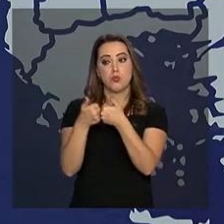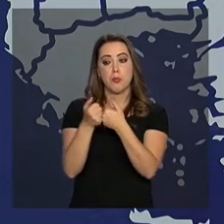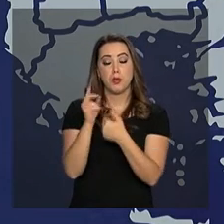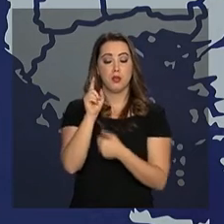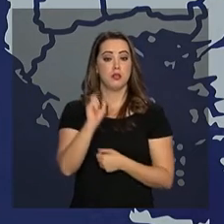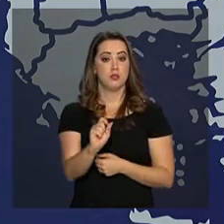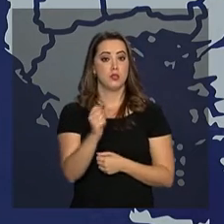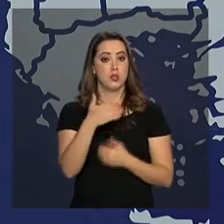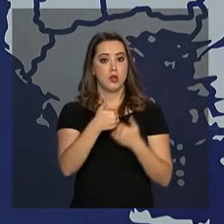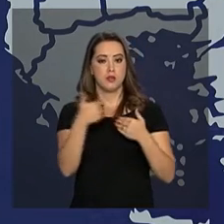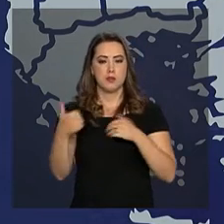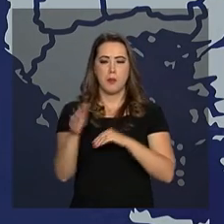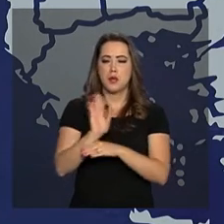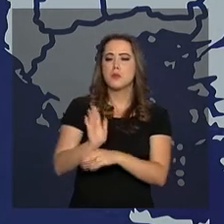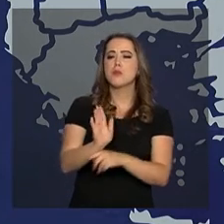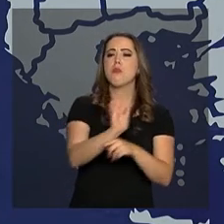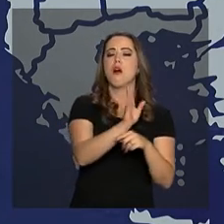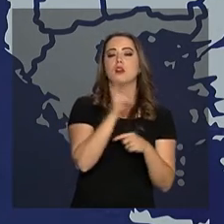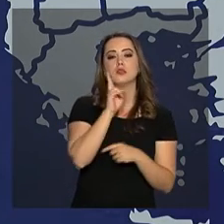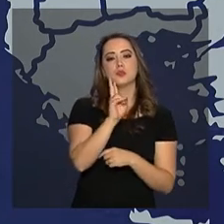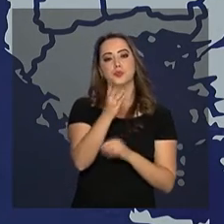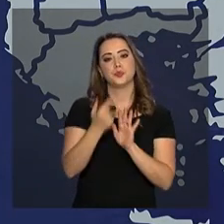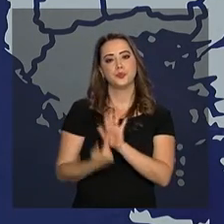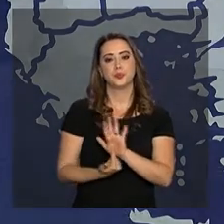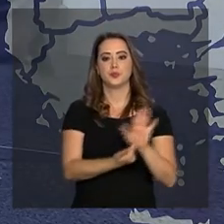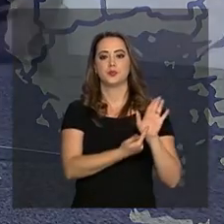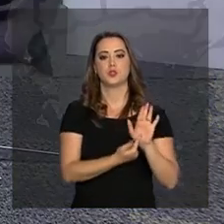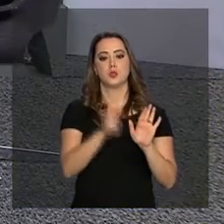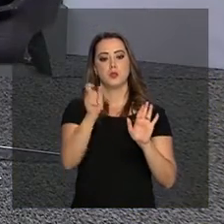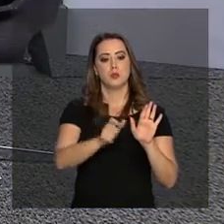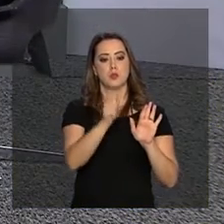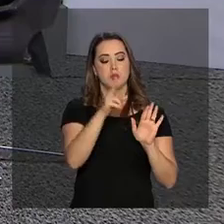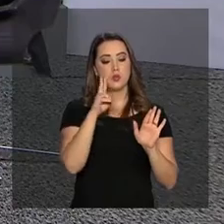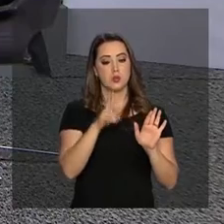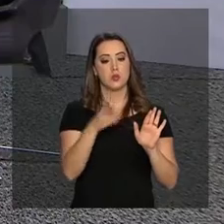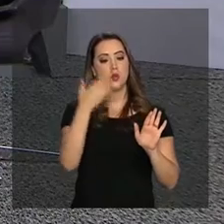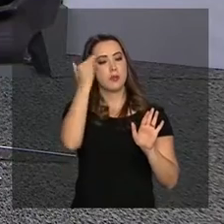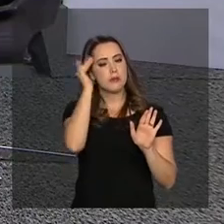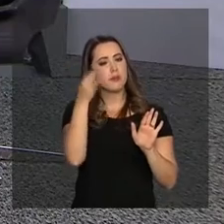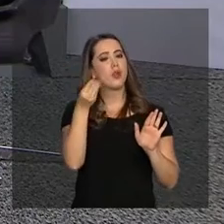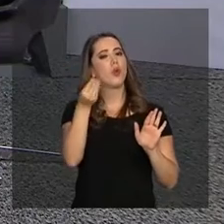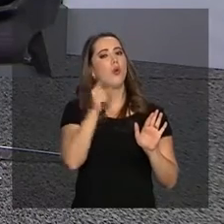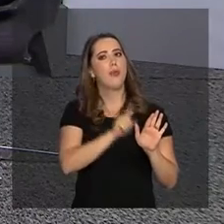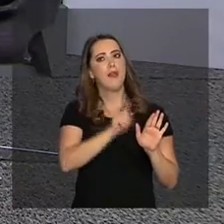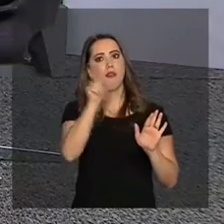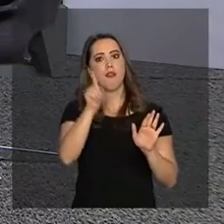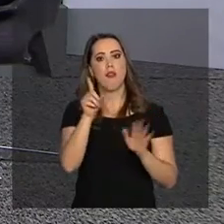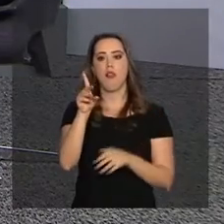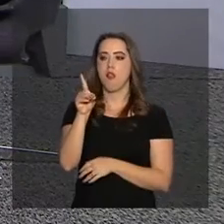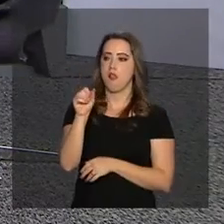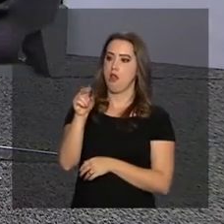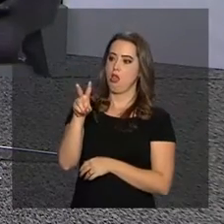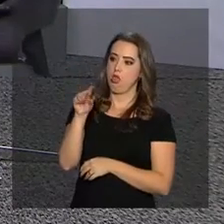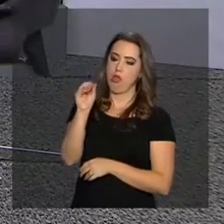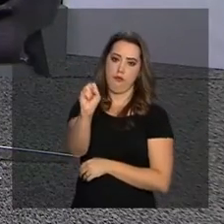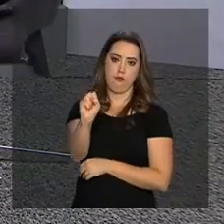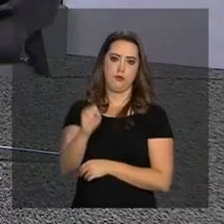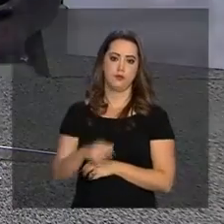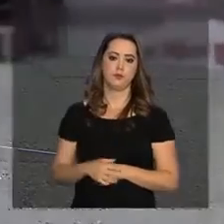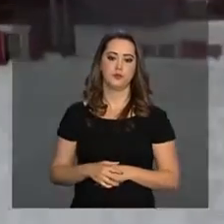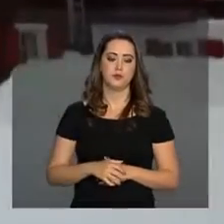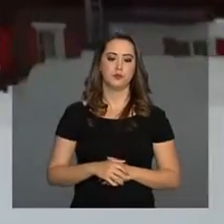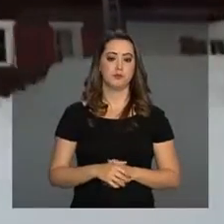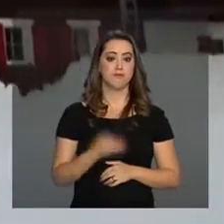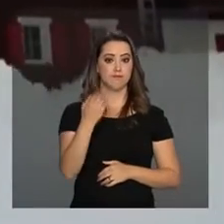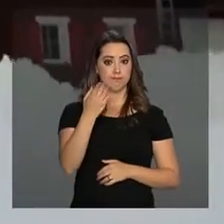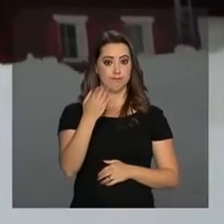algumas imagens até para mostrar para o telespectador como é lá Davos. Então,